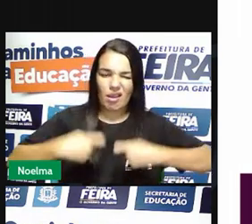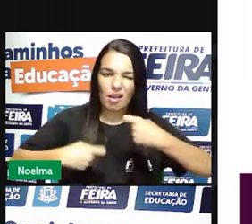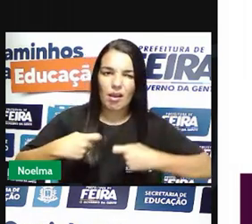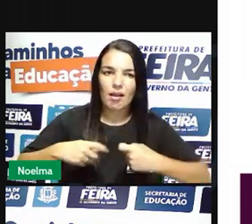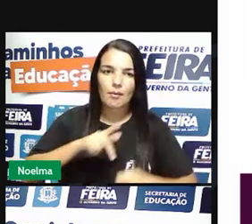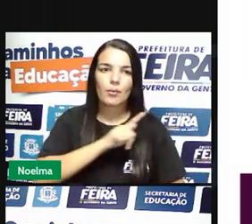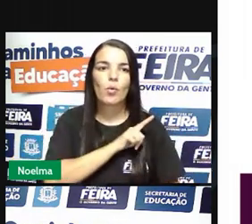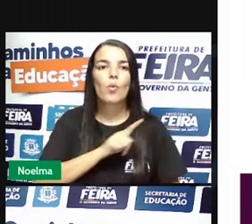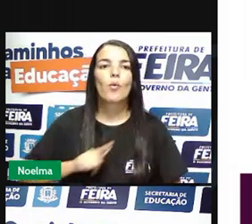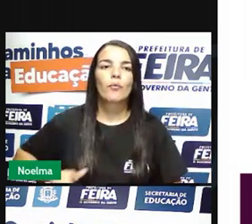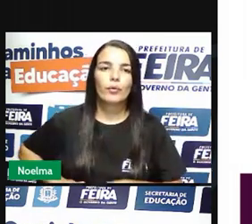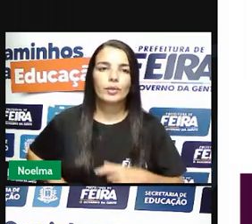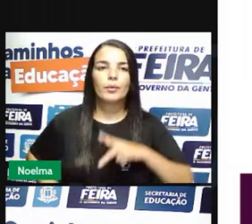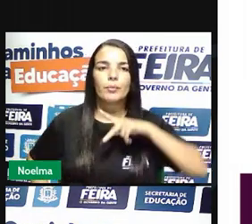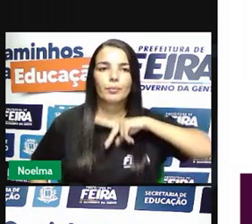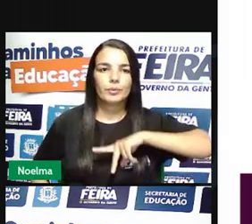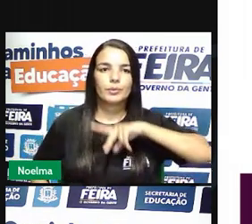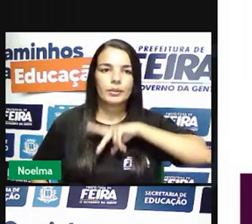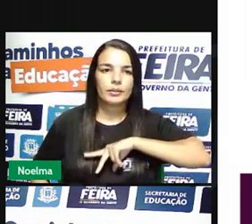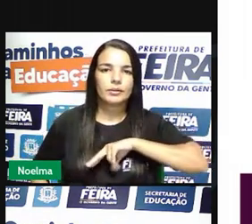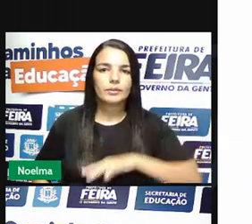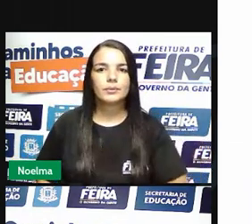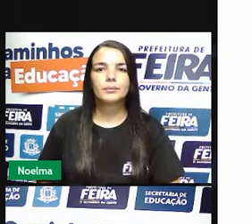Contra a coroa portuguesa.